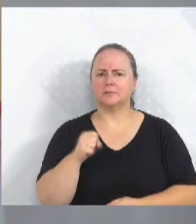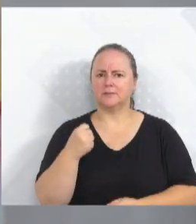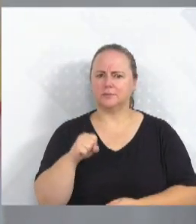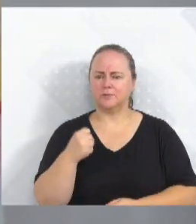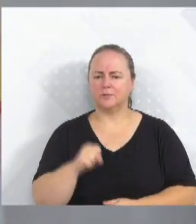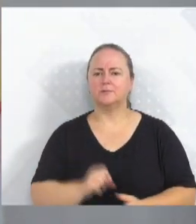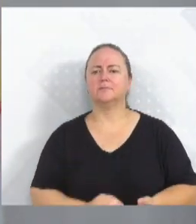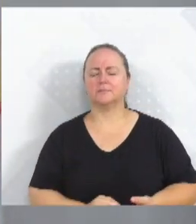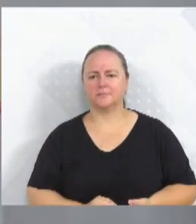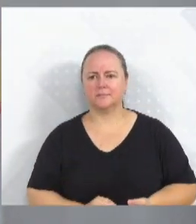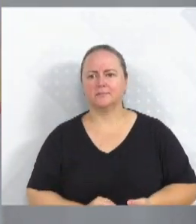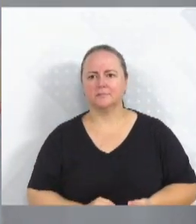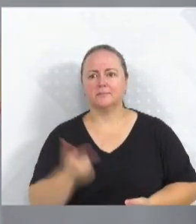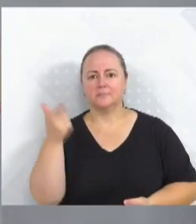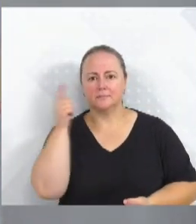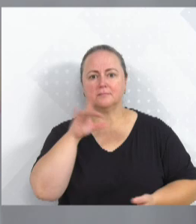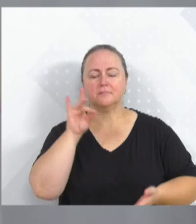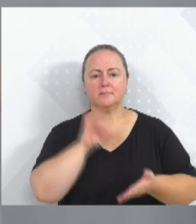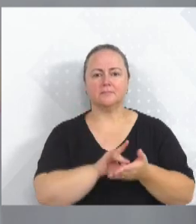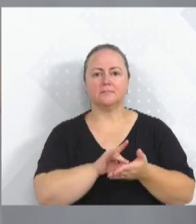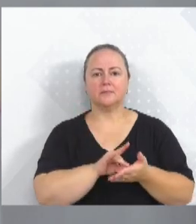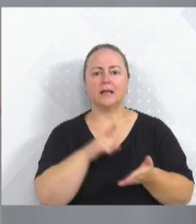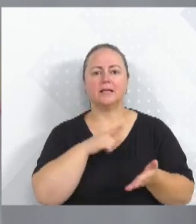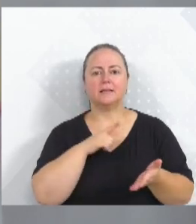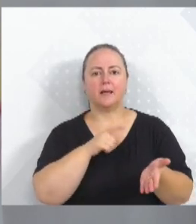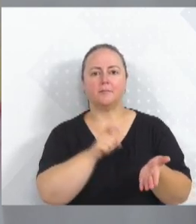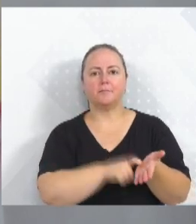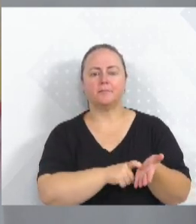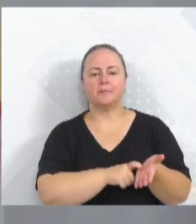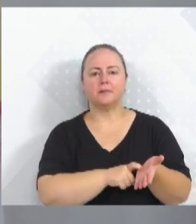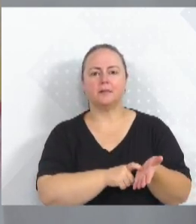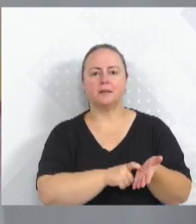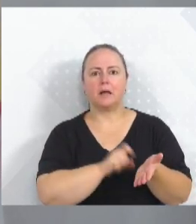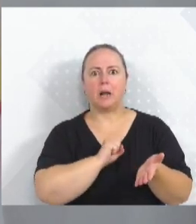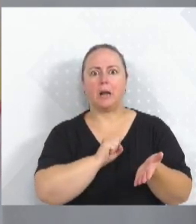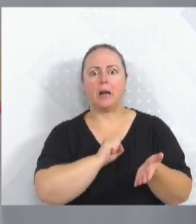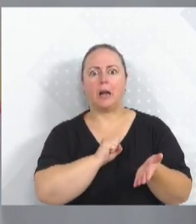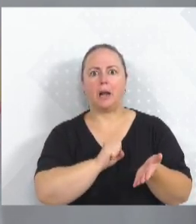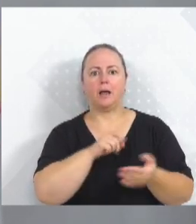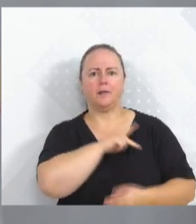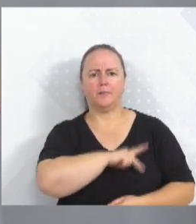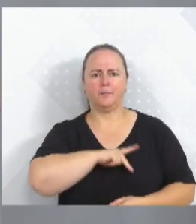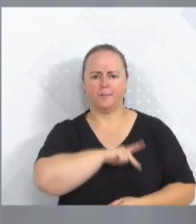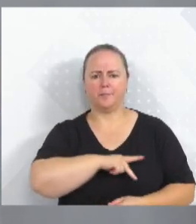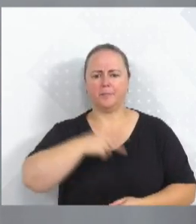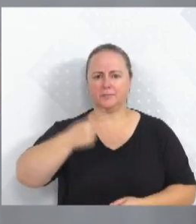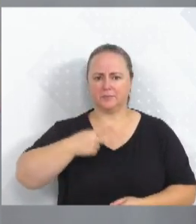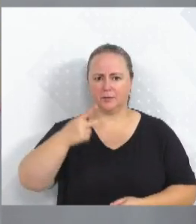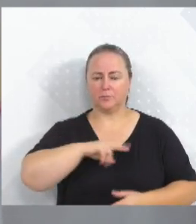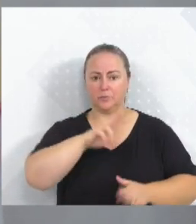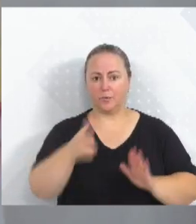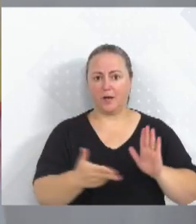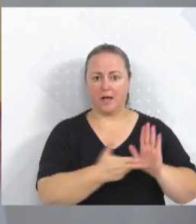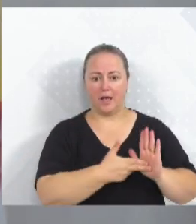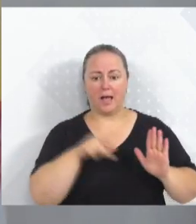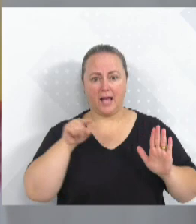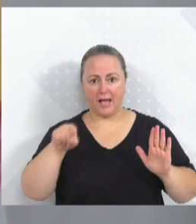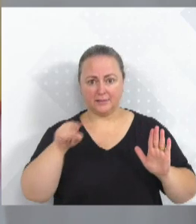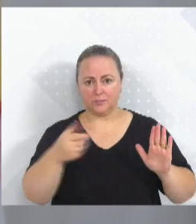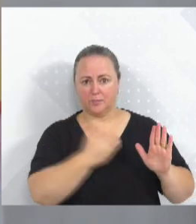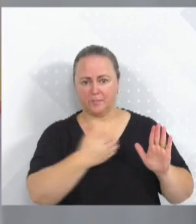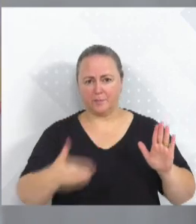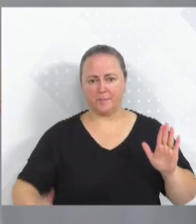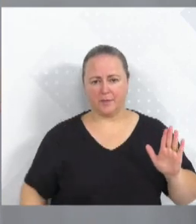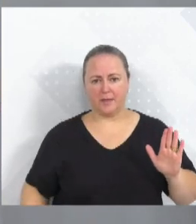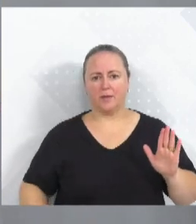de fazer o botão de pânico nos colégios? Desde 2018, o Pedro II Velho, quando assumiu o governo ali no